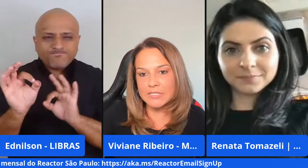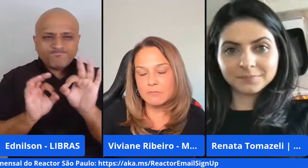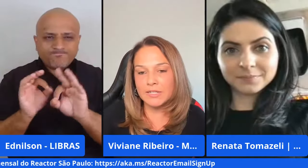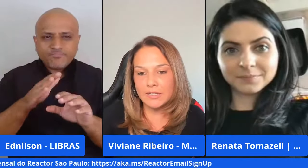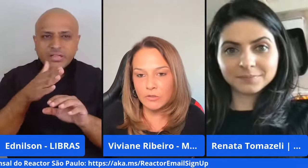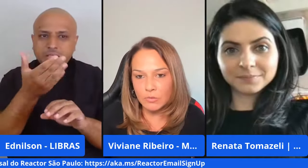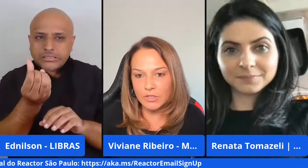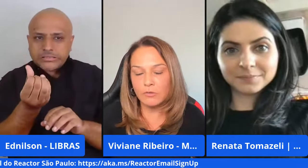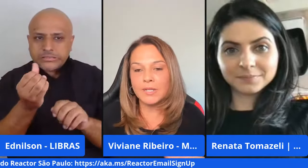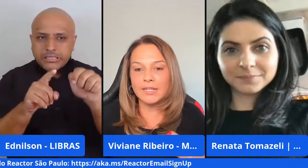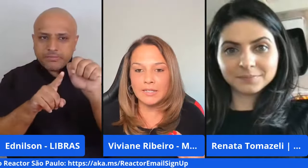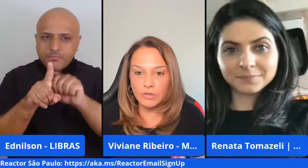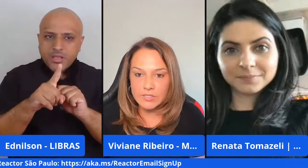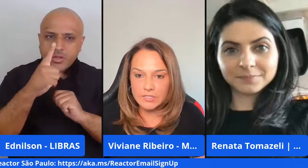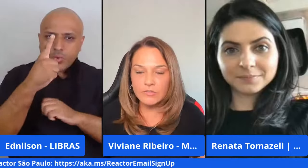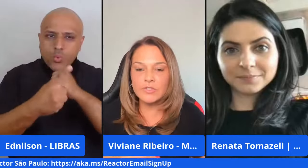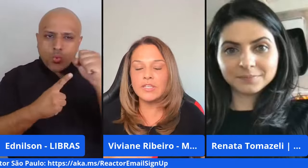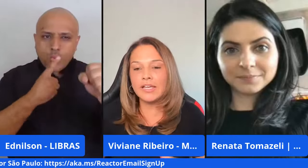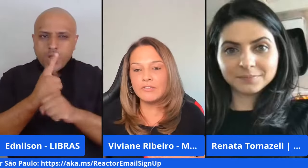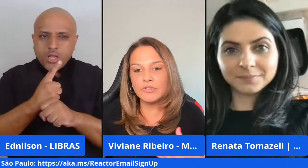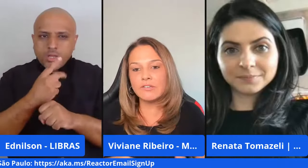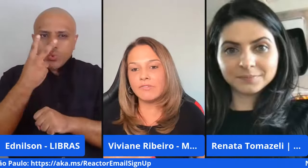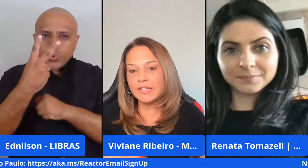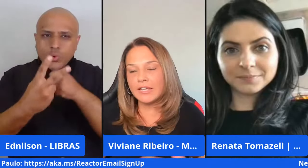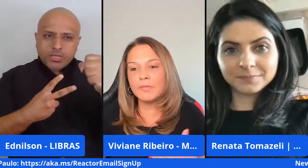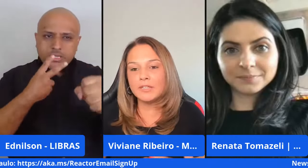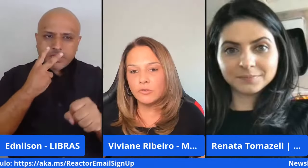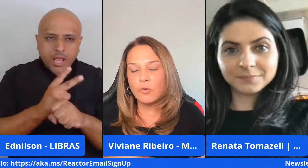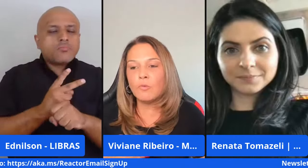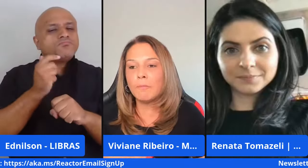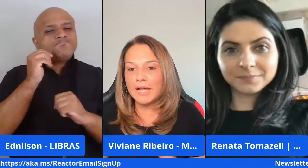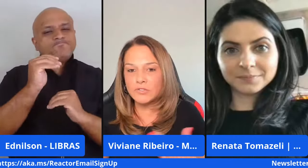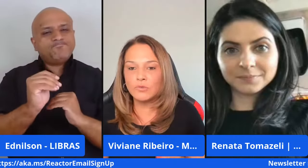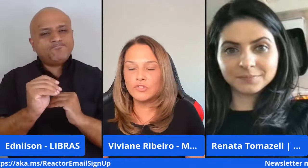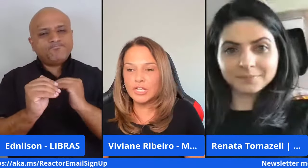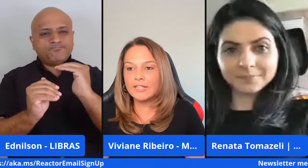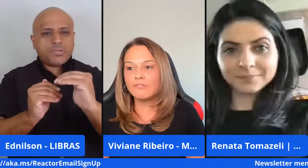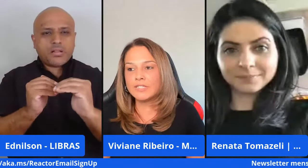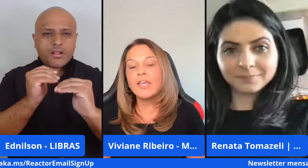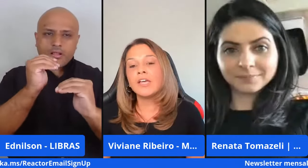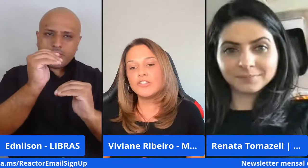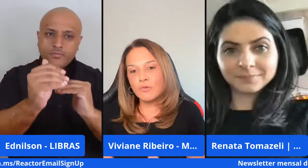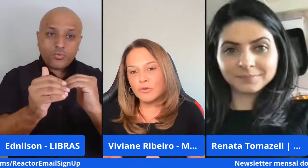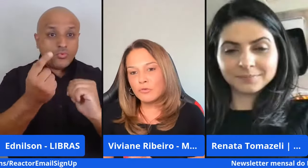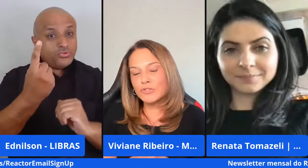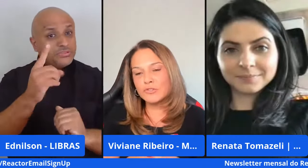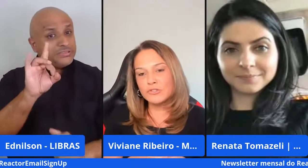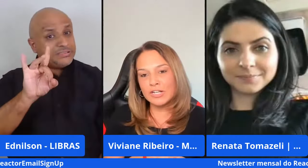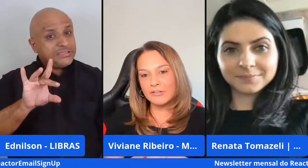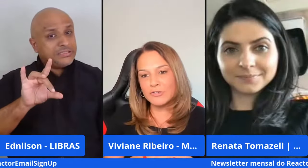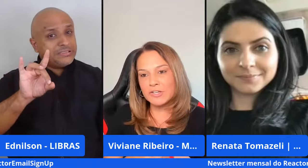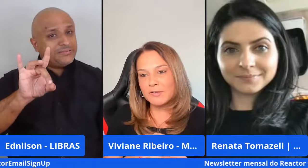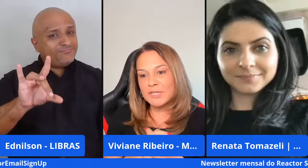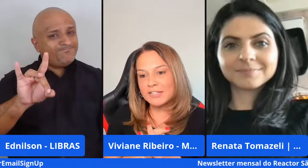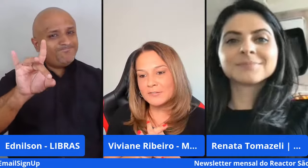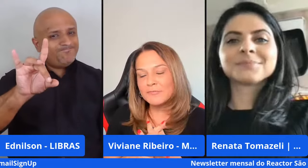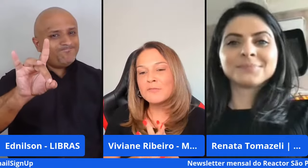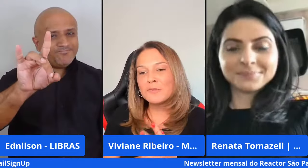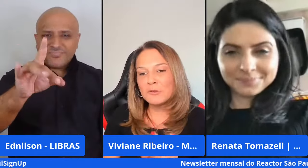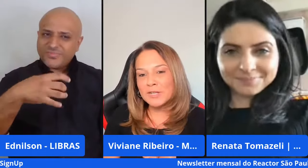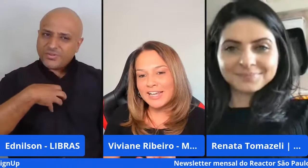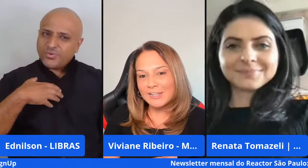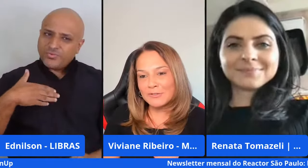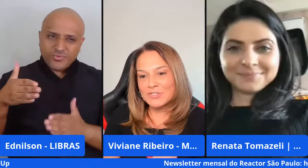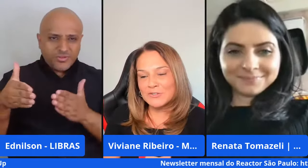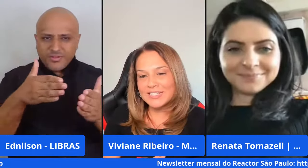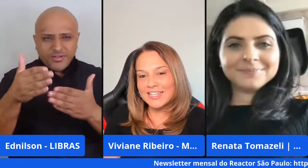daqui seis meses para daqui um ano para daqui dois anos e aí você vai caminhando um passo de cada vez de acordo com a sua jornada e com a sua caminhada